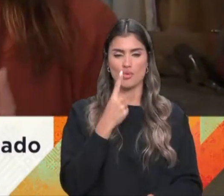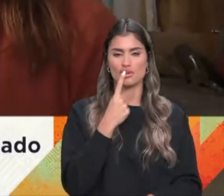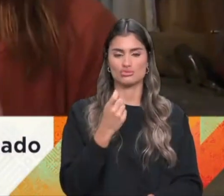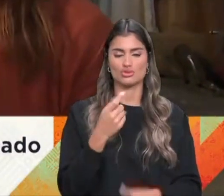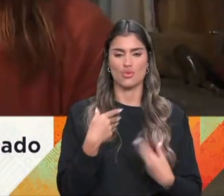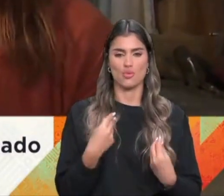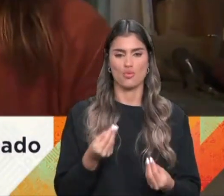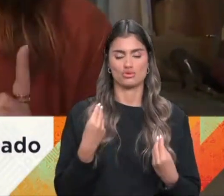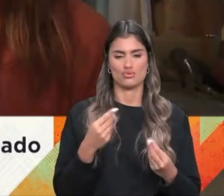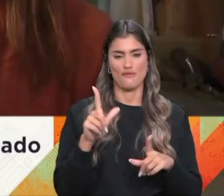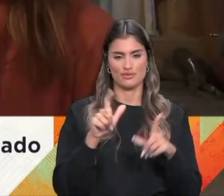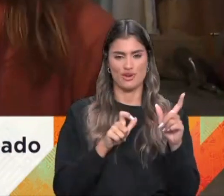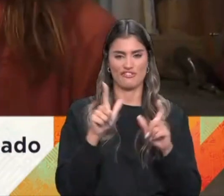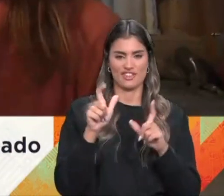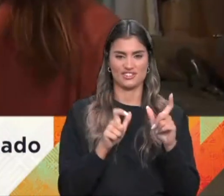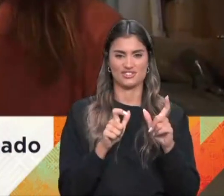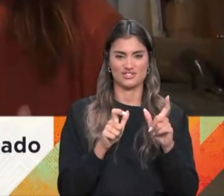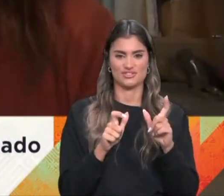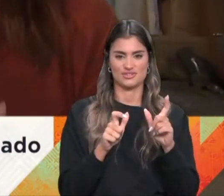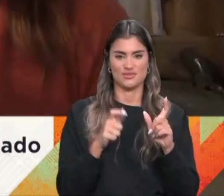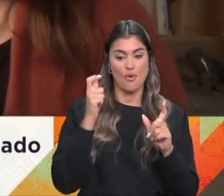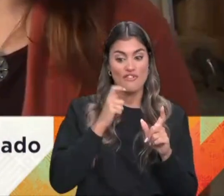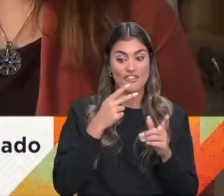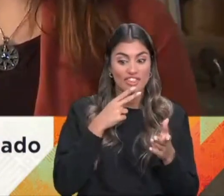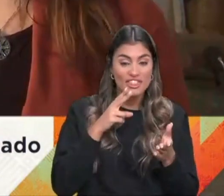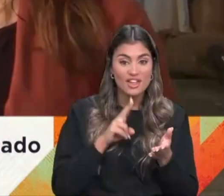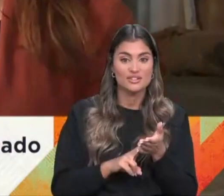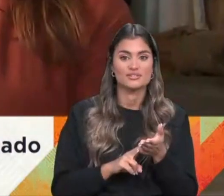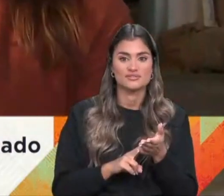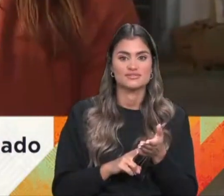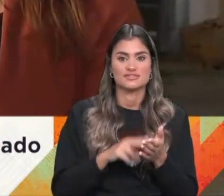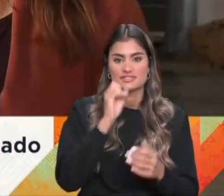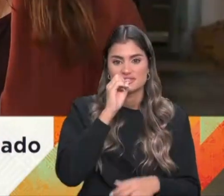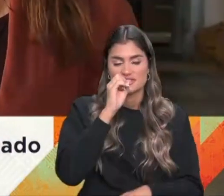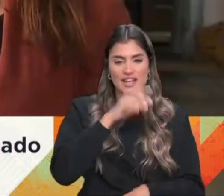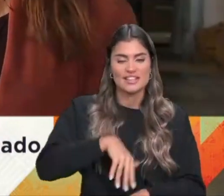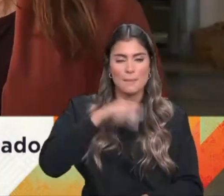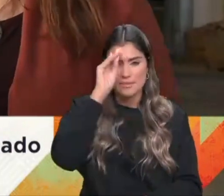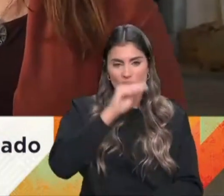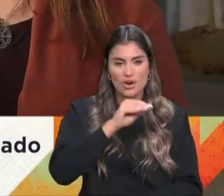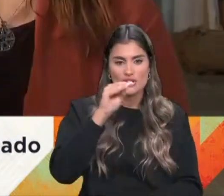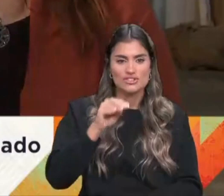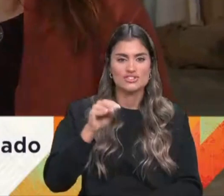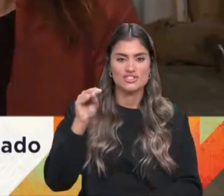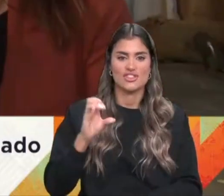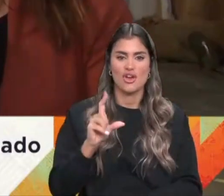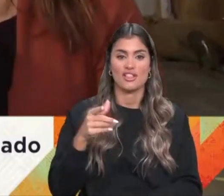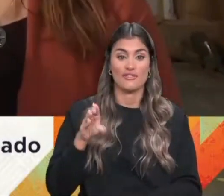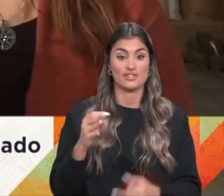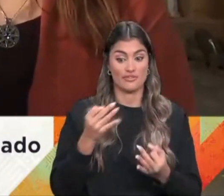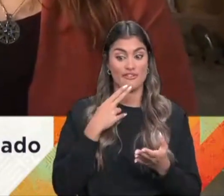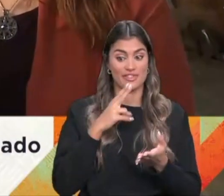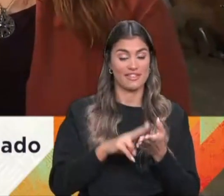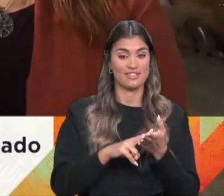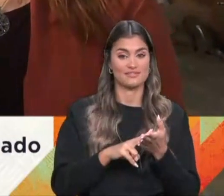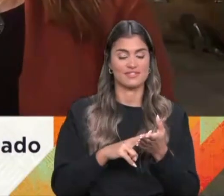de tirar umas fotografias com uns memés verdadeiros. Daquita pedagógica dos olivores, Exatamente. As coisas que eu sei. É verdade, é verdade. Não, é